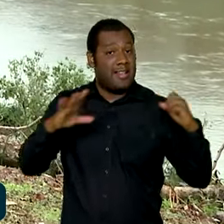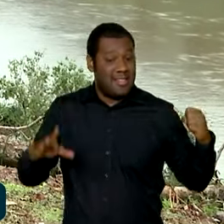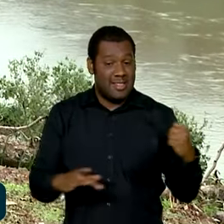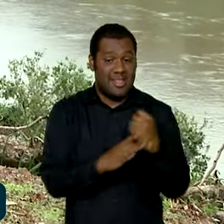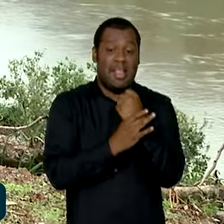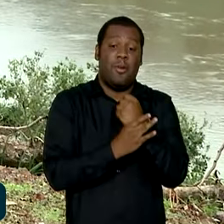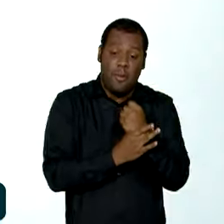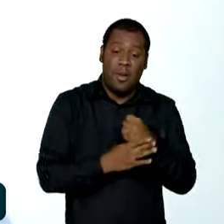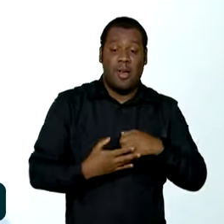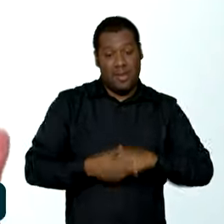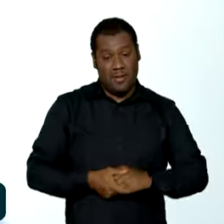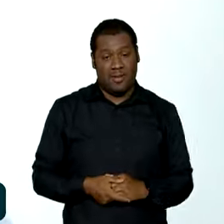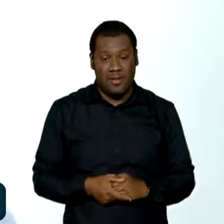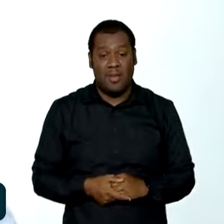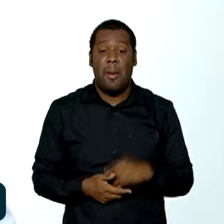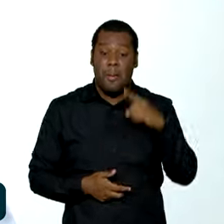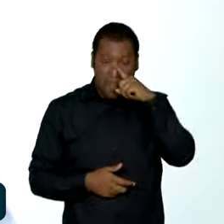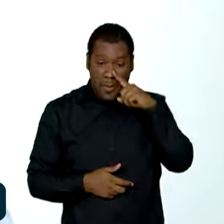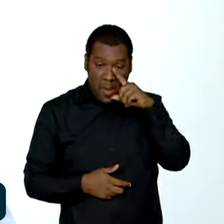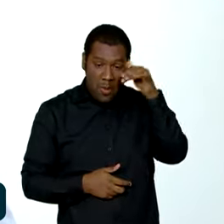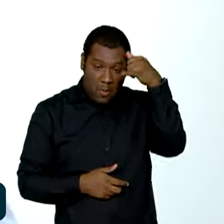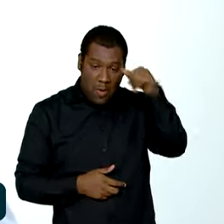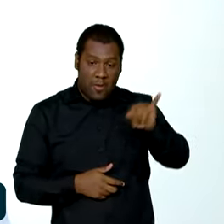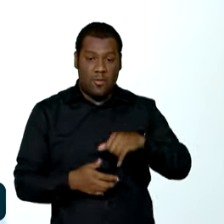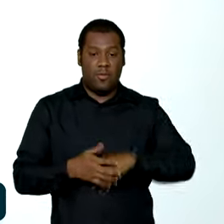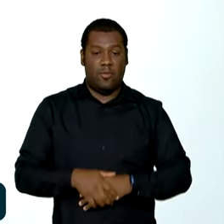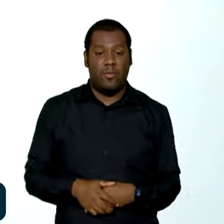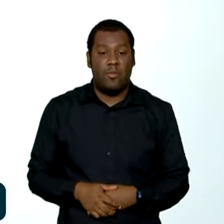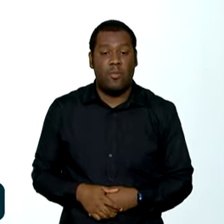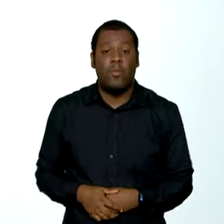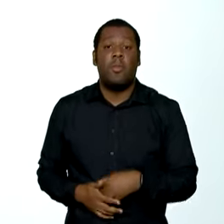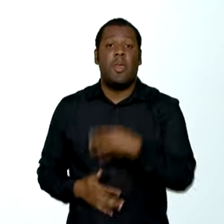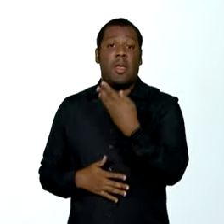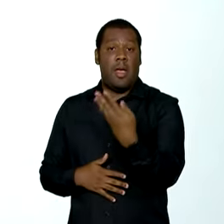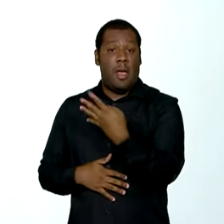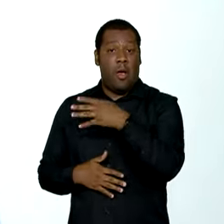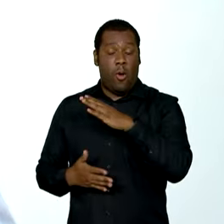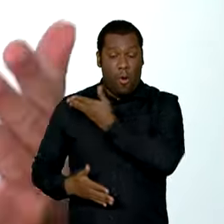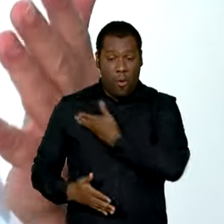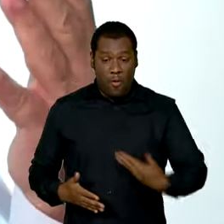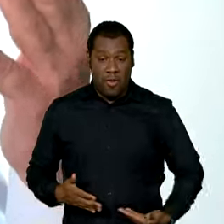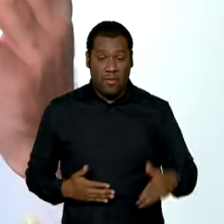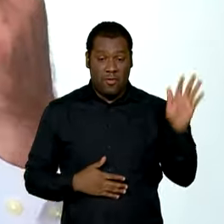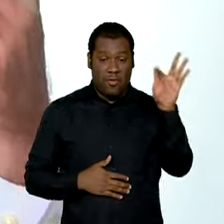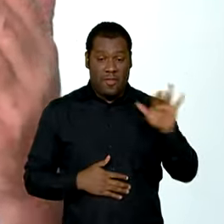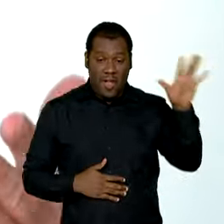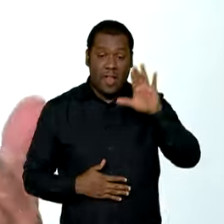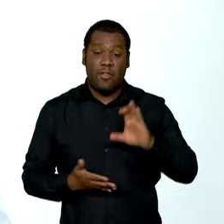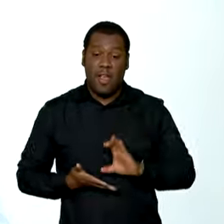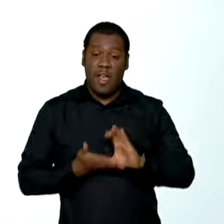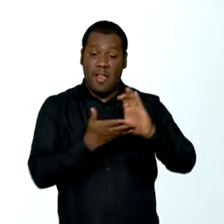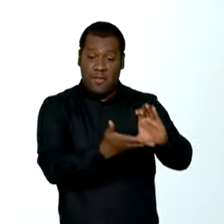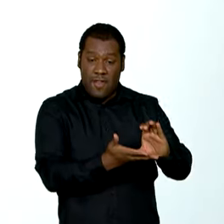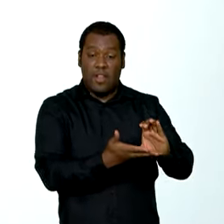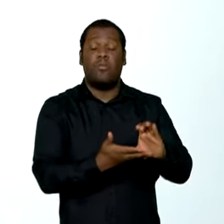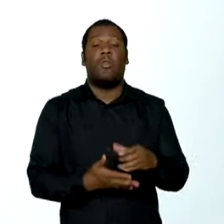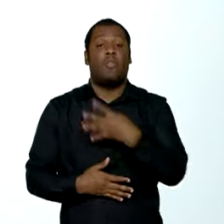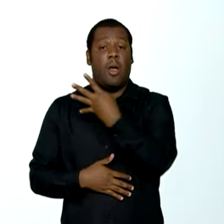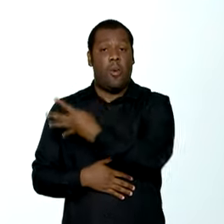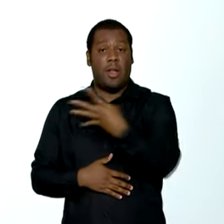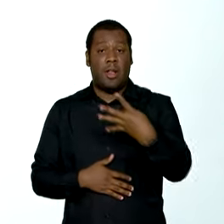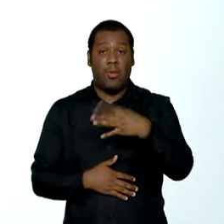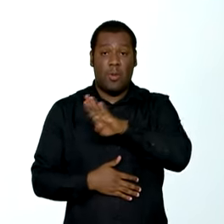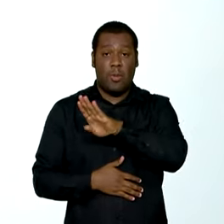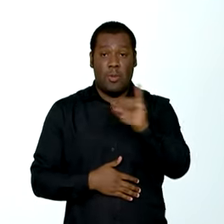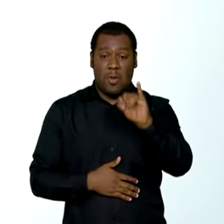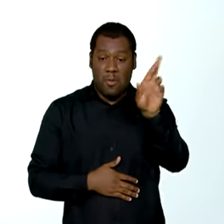desastres naturais. Disponibilizando mais de 44 milhões de reais para, com esse programa inédito, darmos